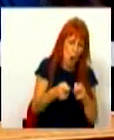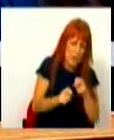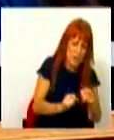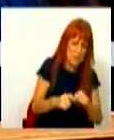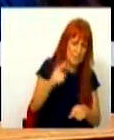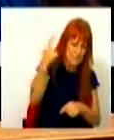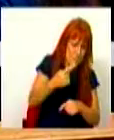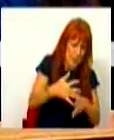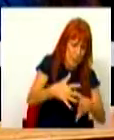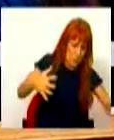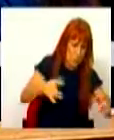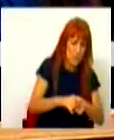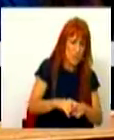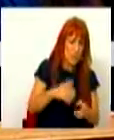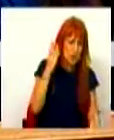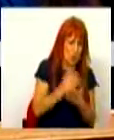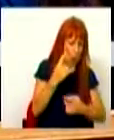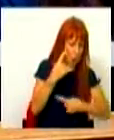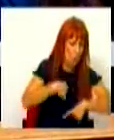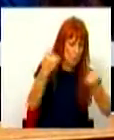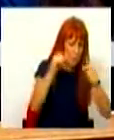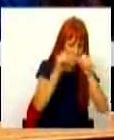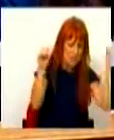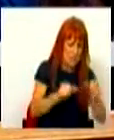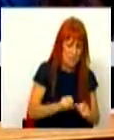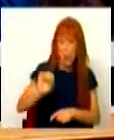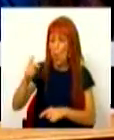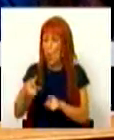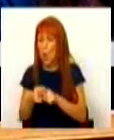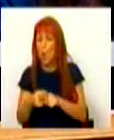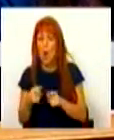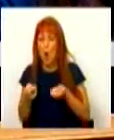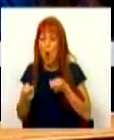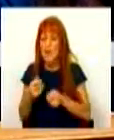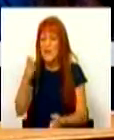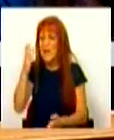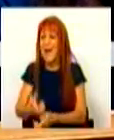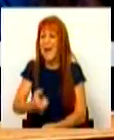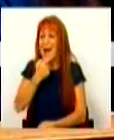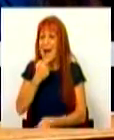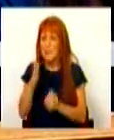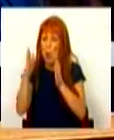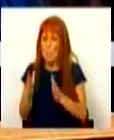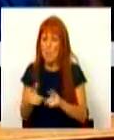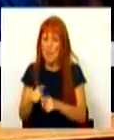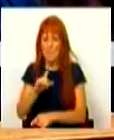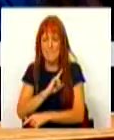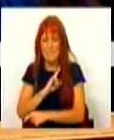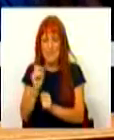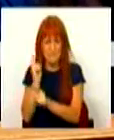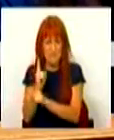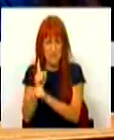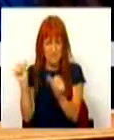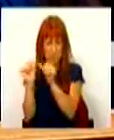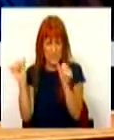dominantemente ou exclusivamente pública do sistema, ou a organização exclusiva ou parcialmente privada do